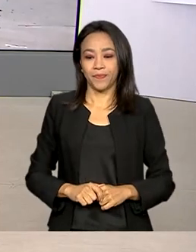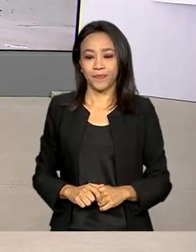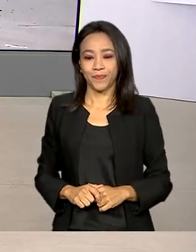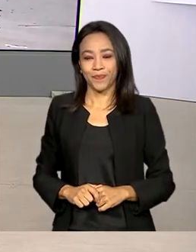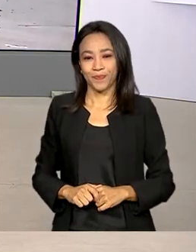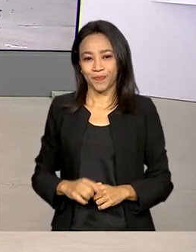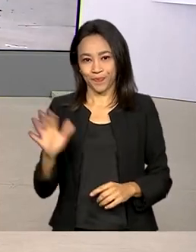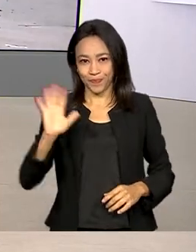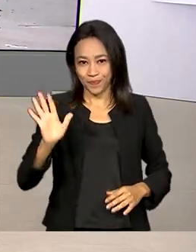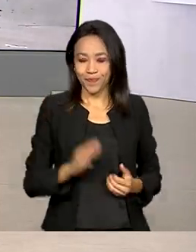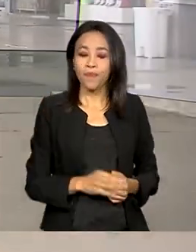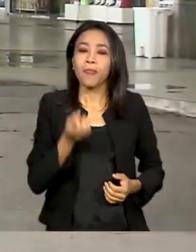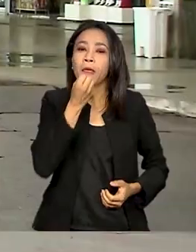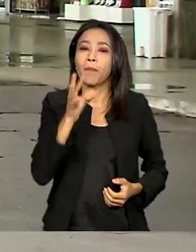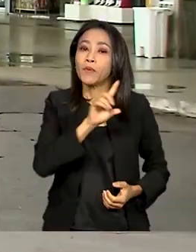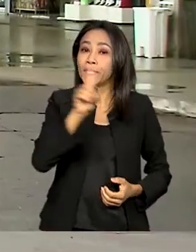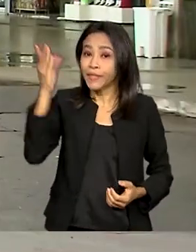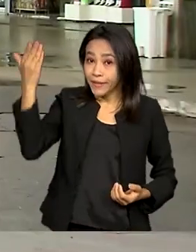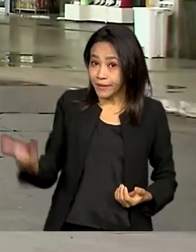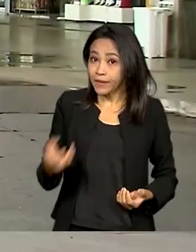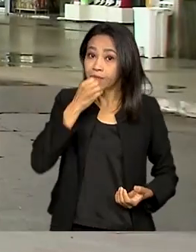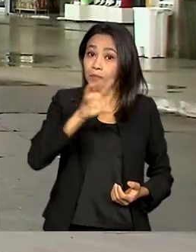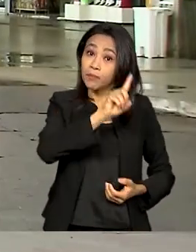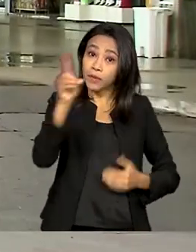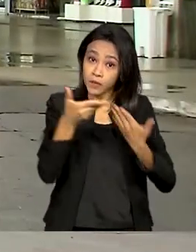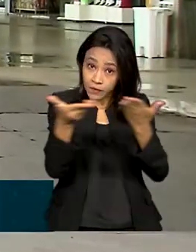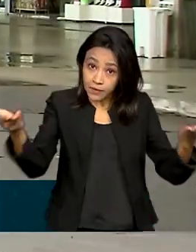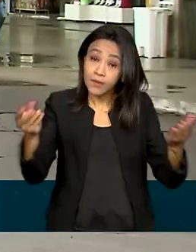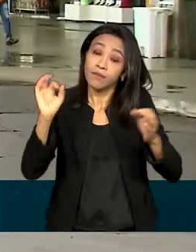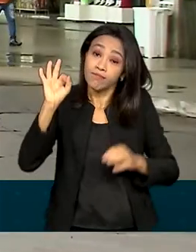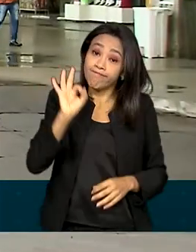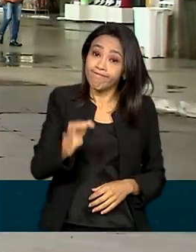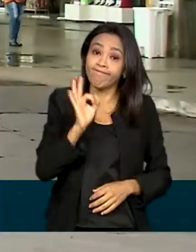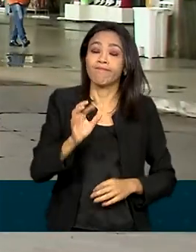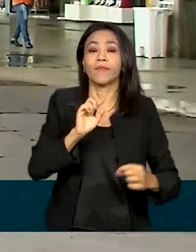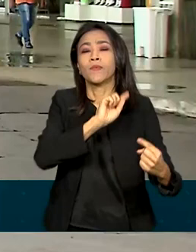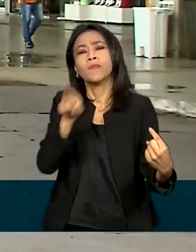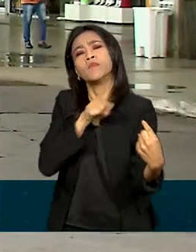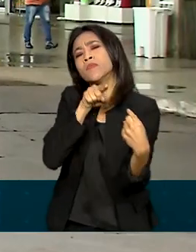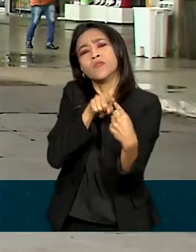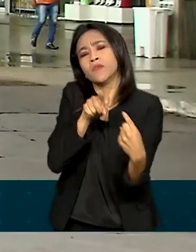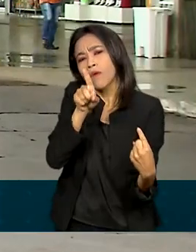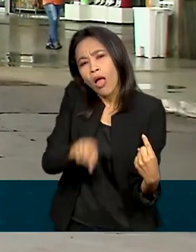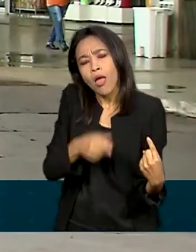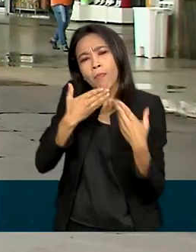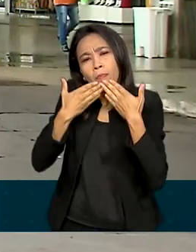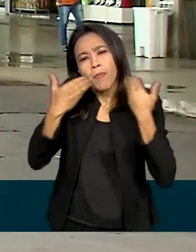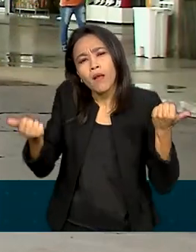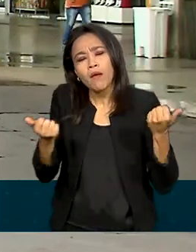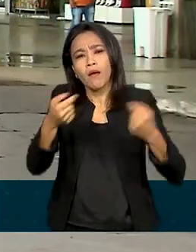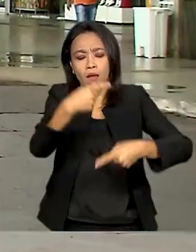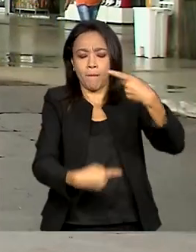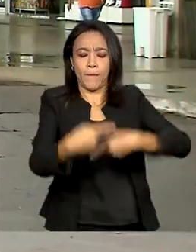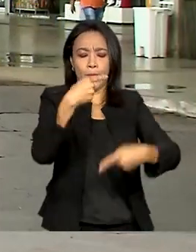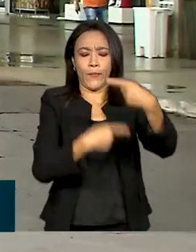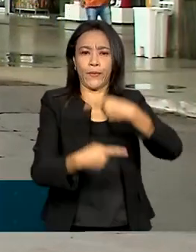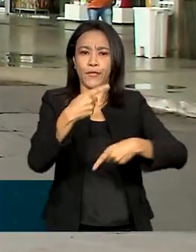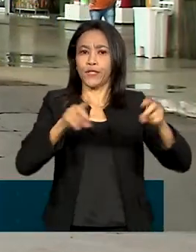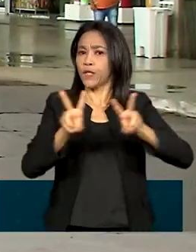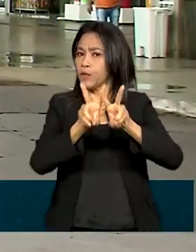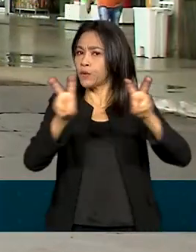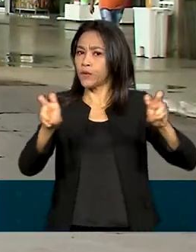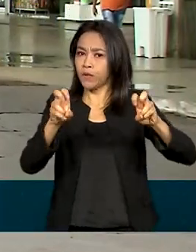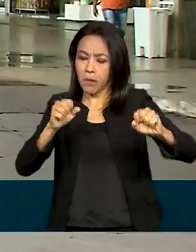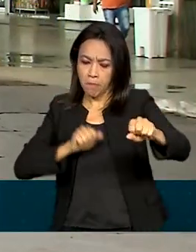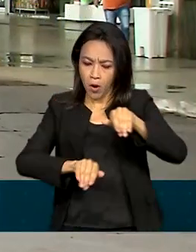Olá Renata, bom dia pra você, bom dia a todos. É isso mesmo, né? O objetivo é aprimorar a política nacional de mobilidade